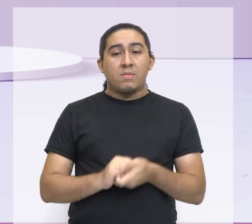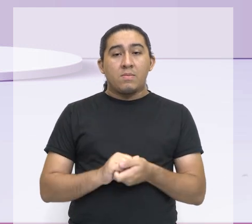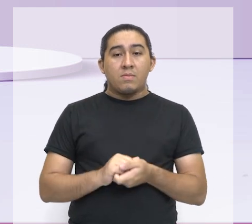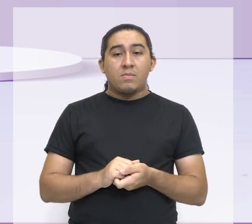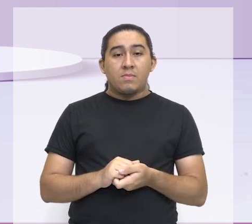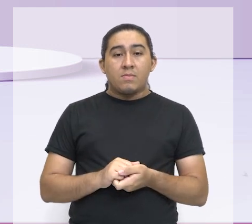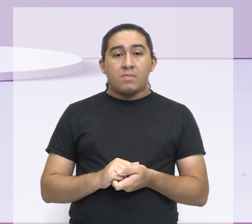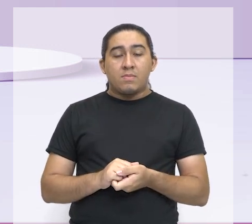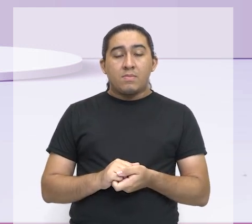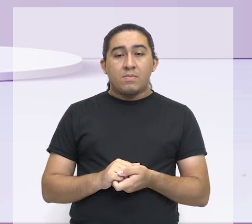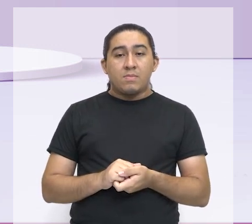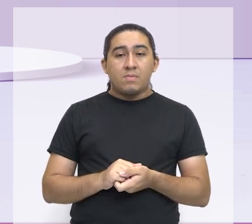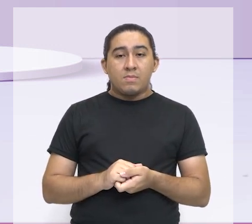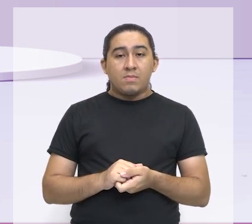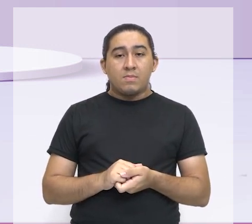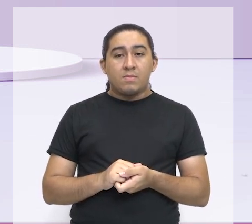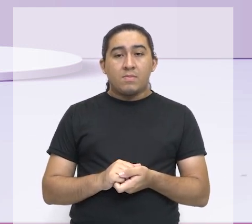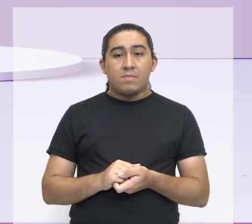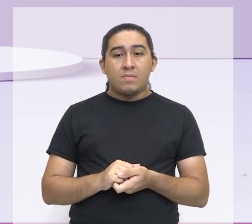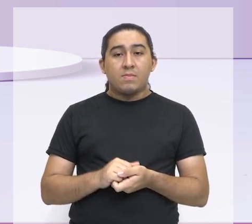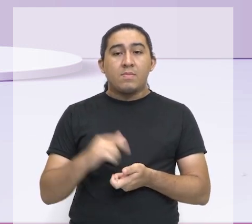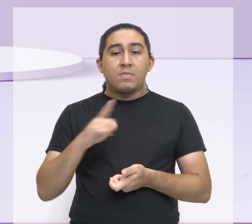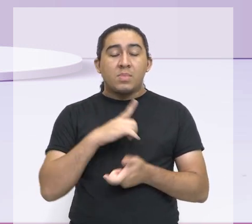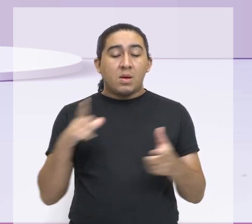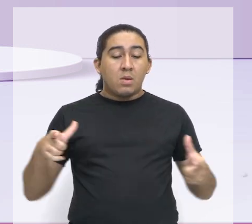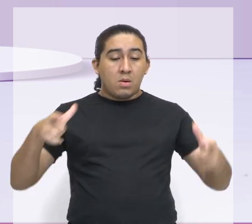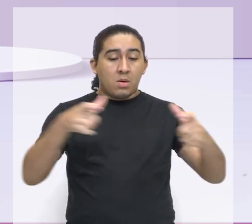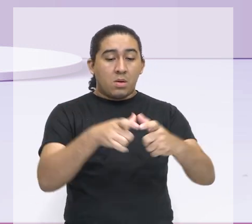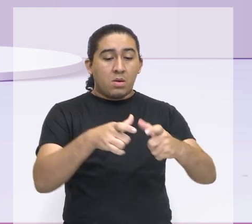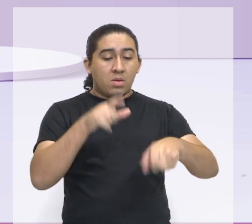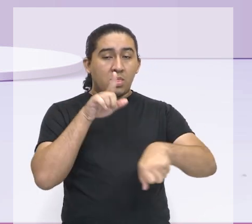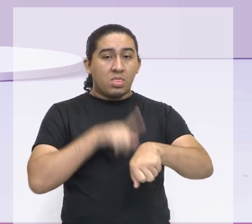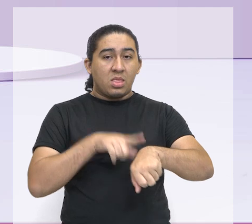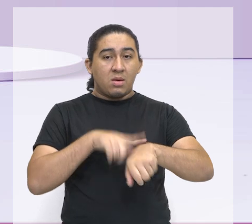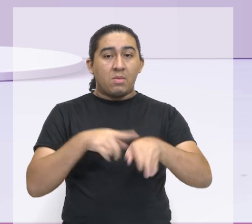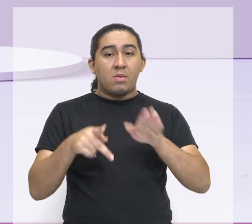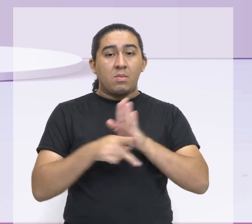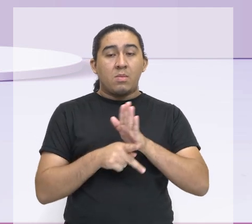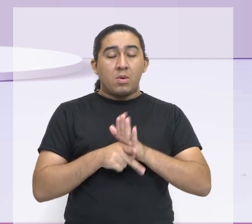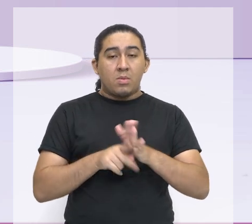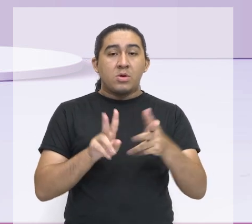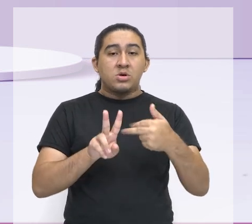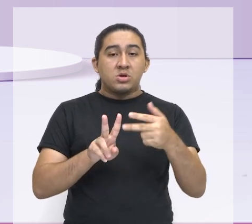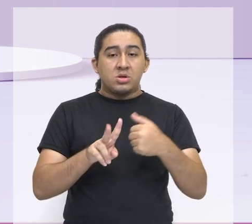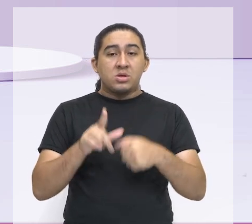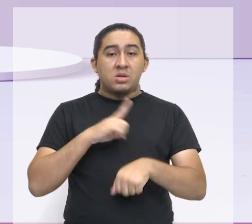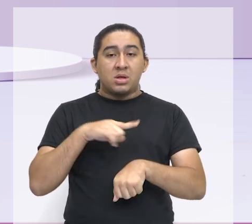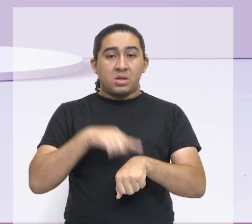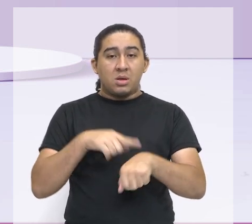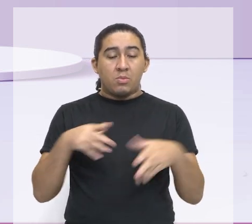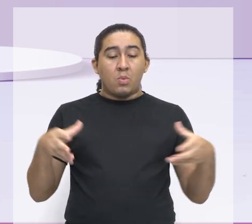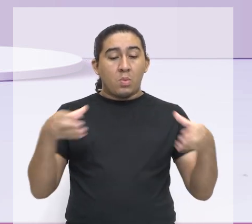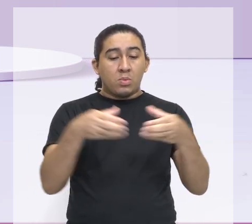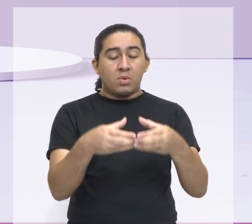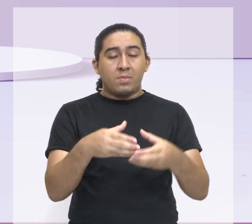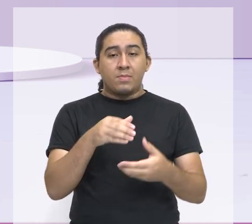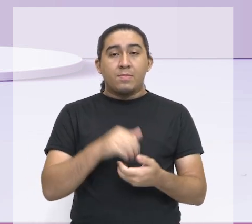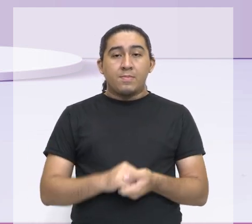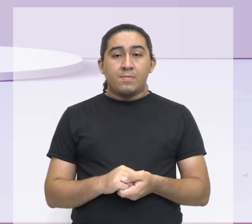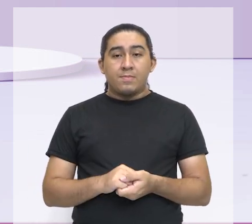marco temporal, para delimitar o tempo dos índios, dos indígenas, como se fosse,